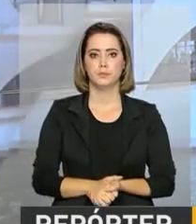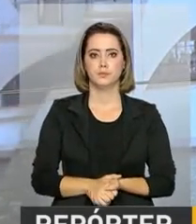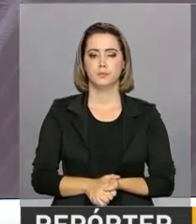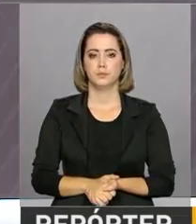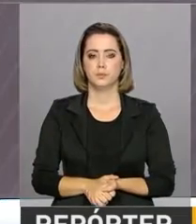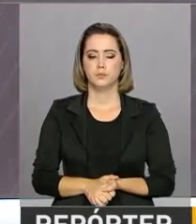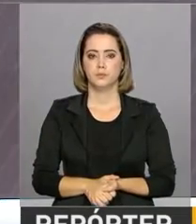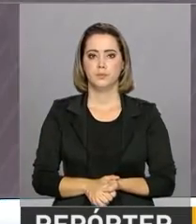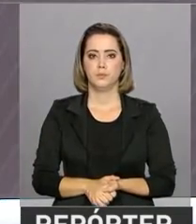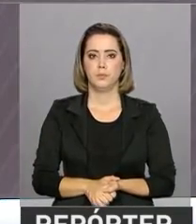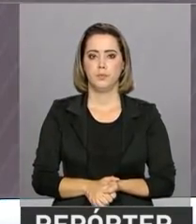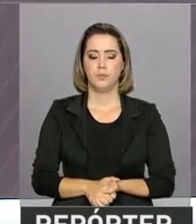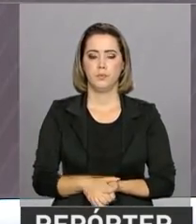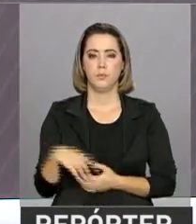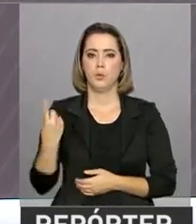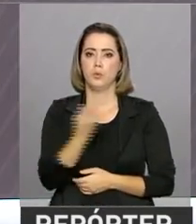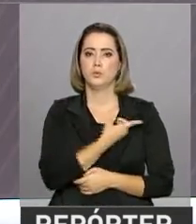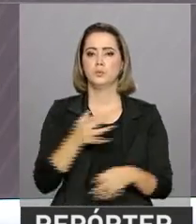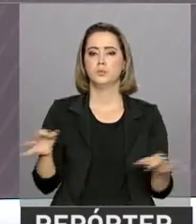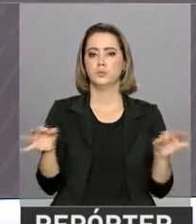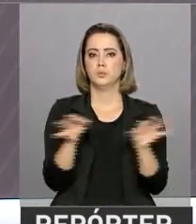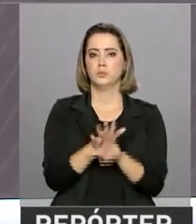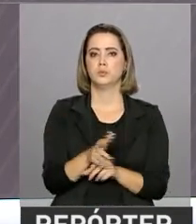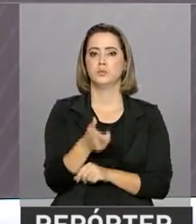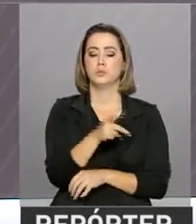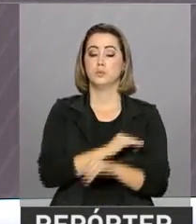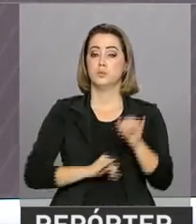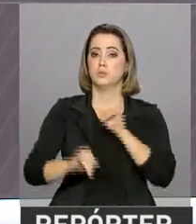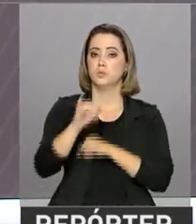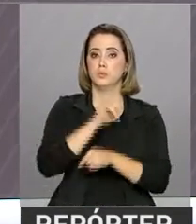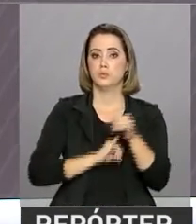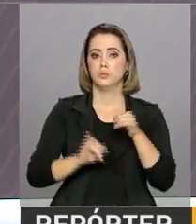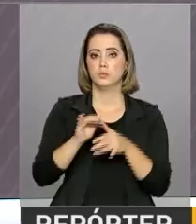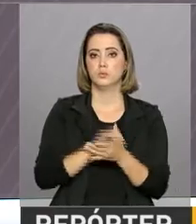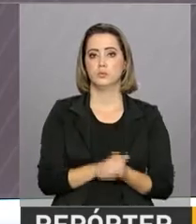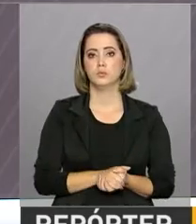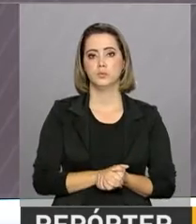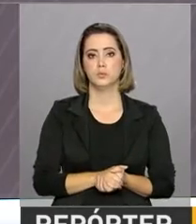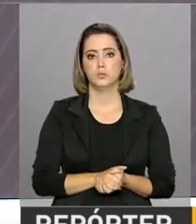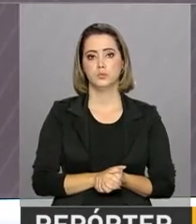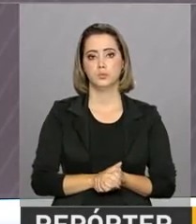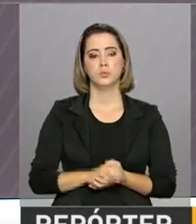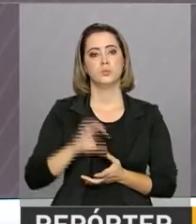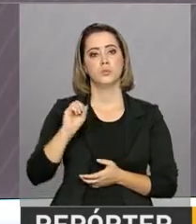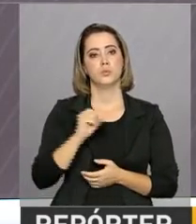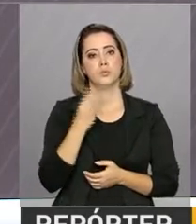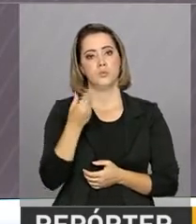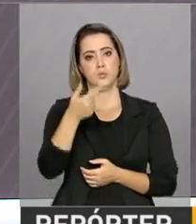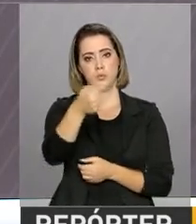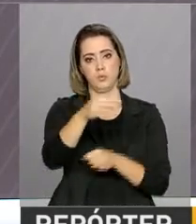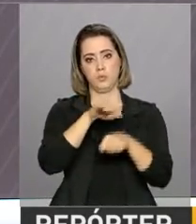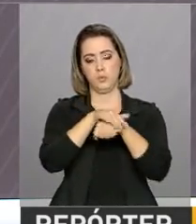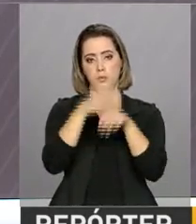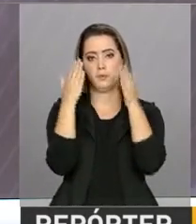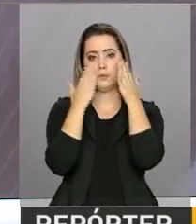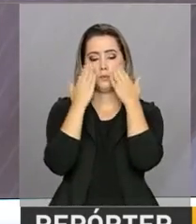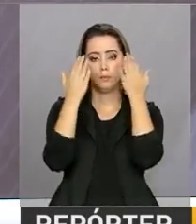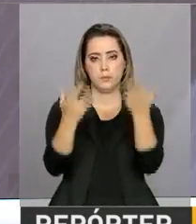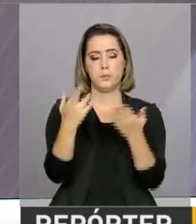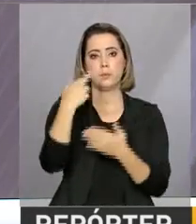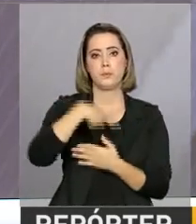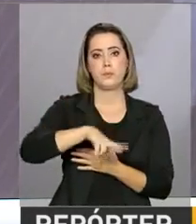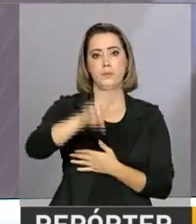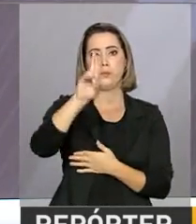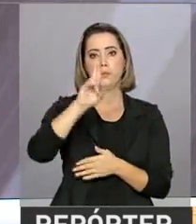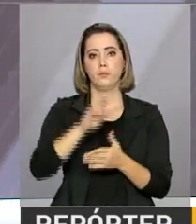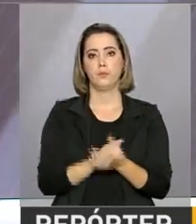tela. Nós ficamos por aqui e podemos voltar a qualquer momento com outras informações ou às sete da noite na próxima edição